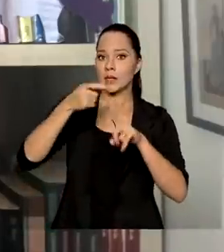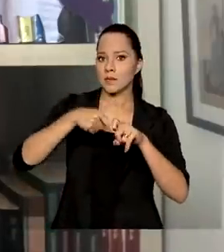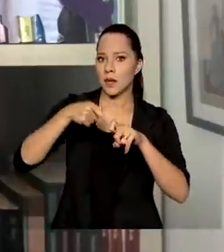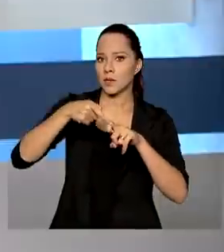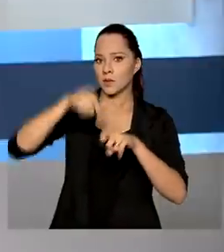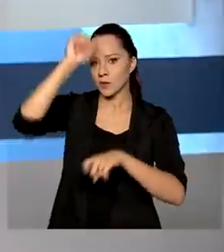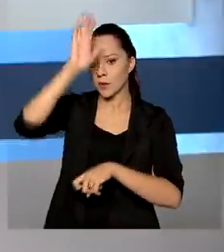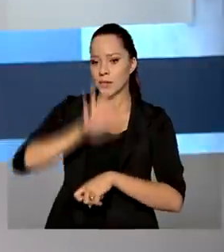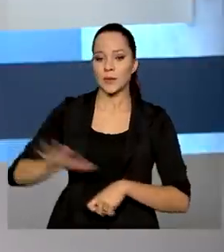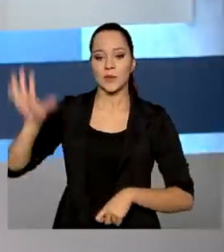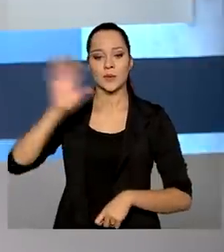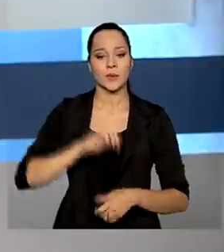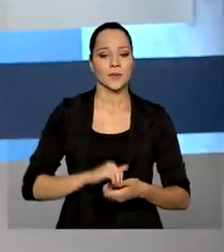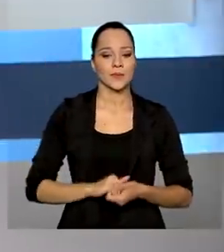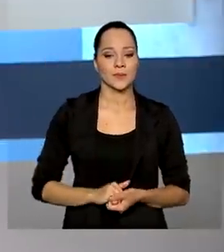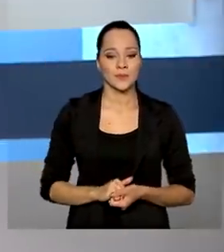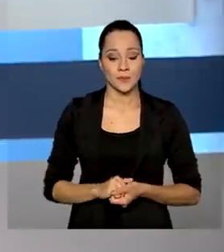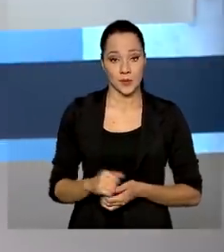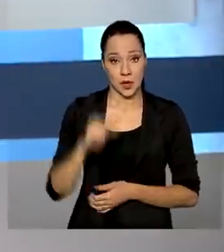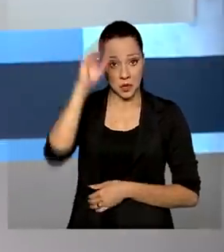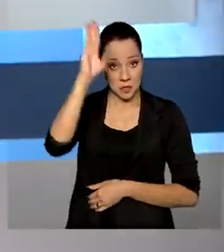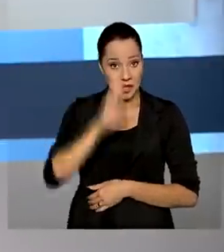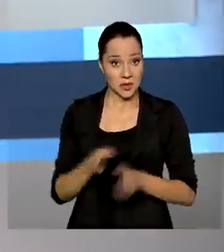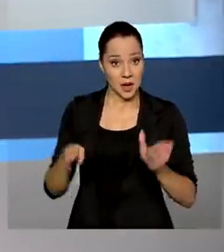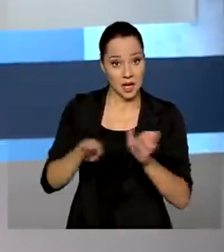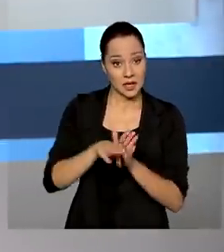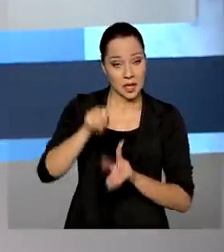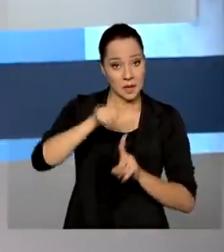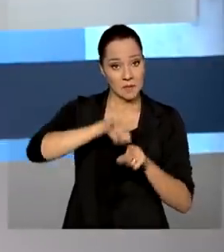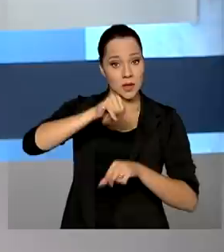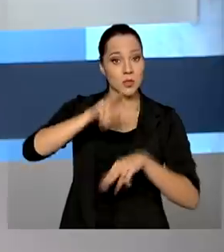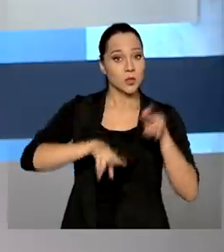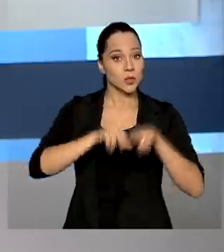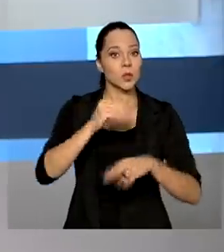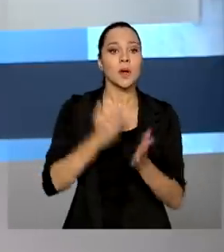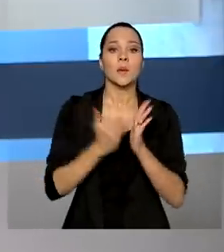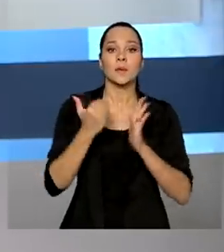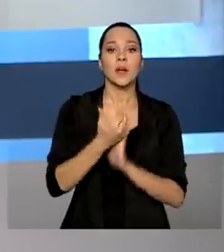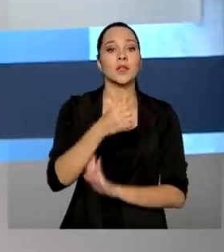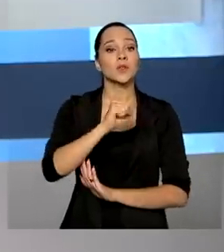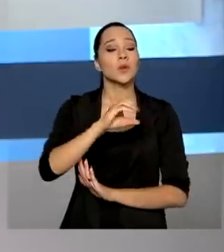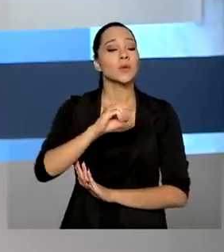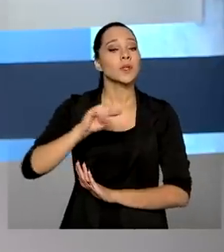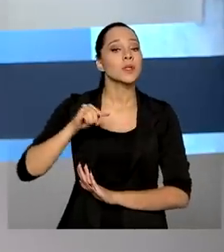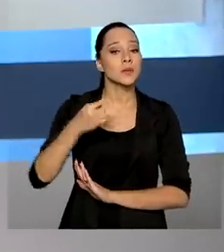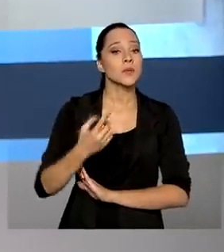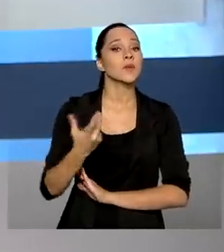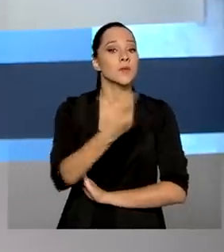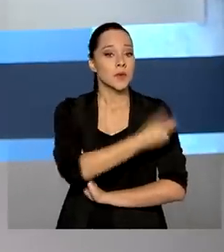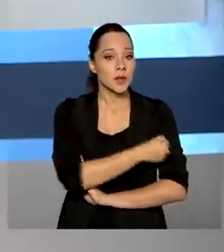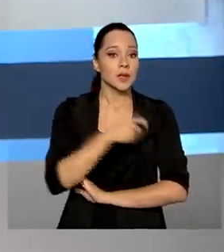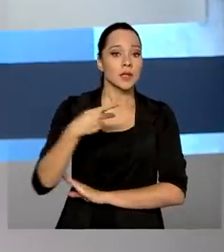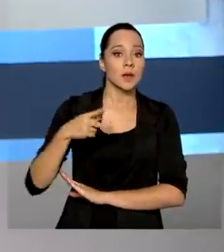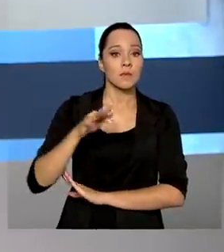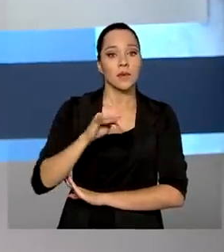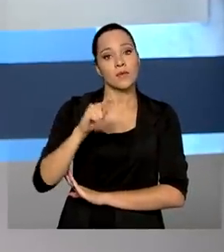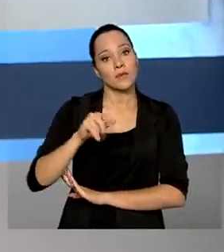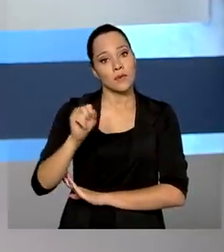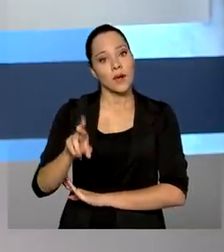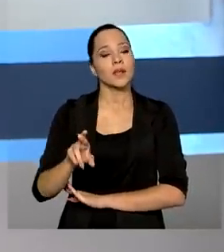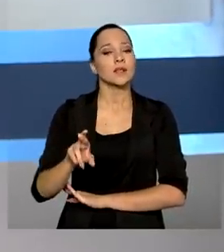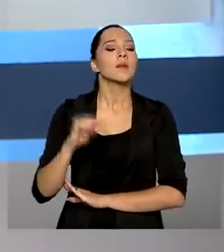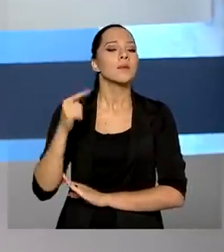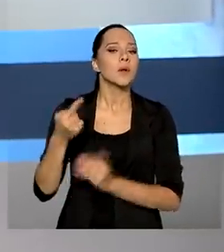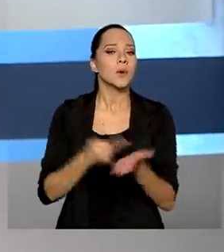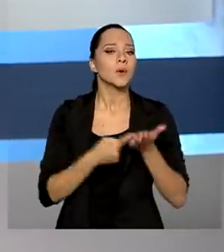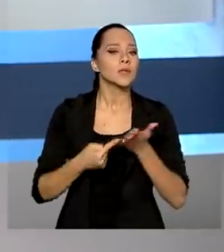o país. E o Brasil vai receber até junho mais de 800 mil doses da vacina da Pfizer pelo consórcio